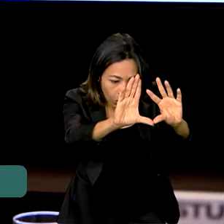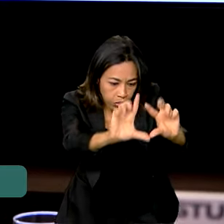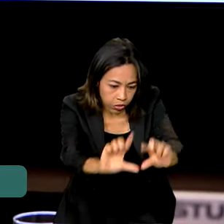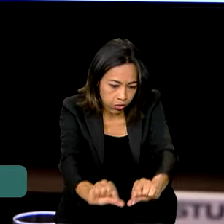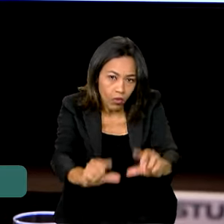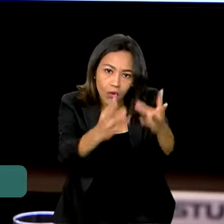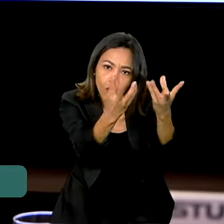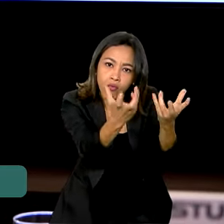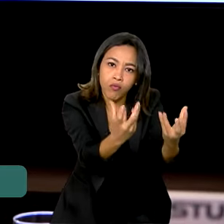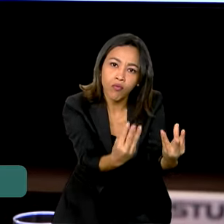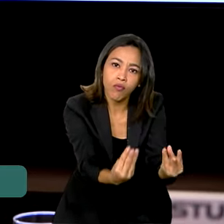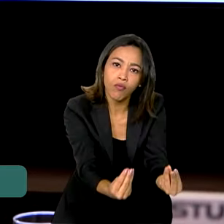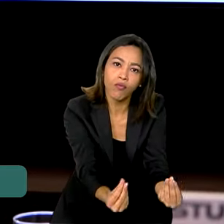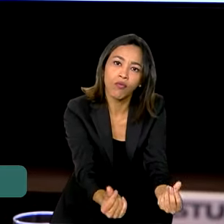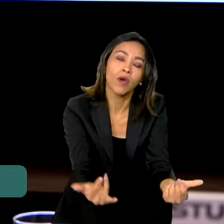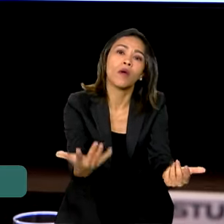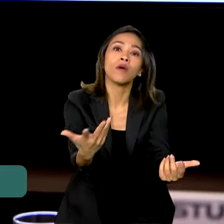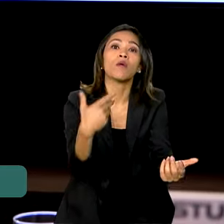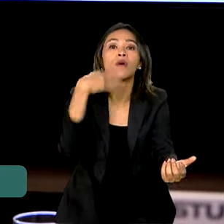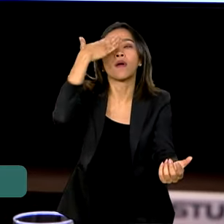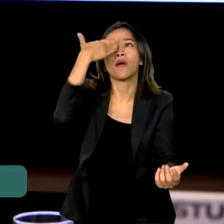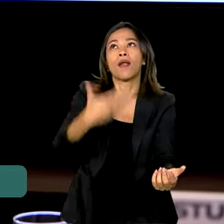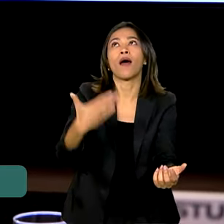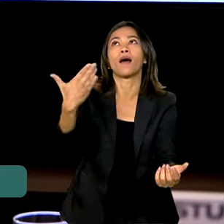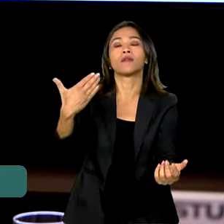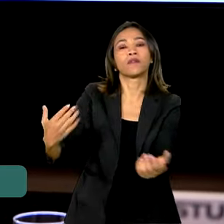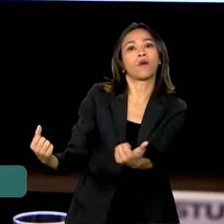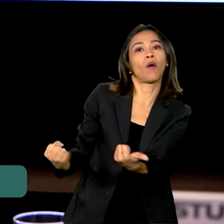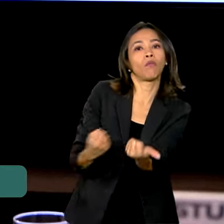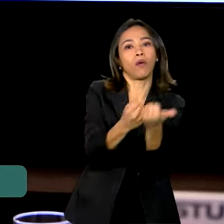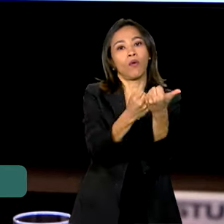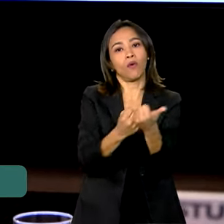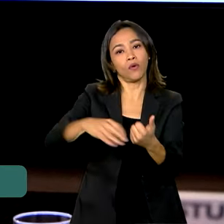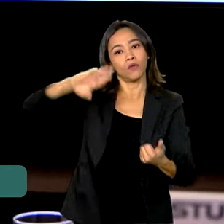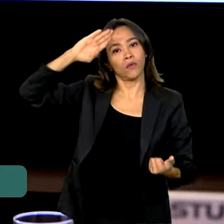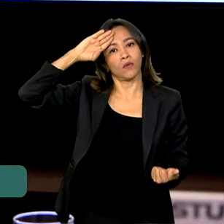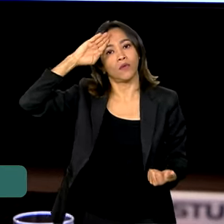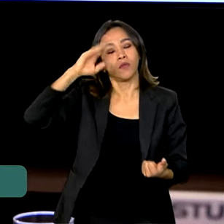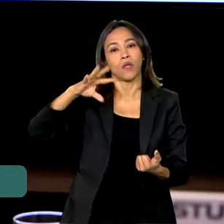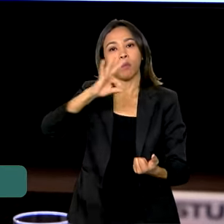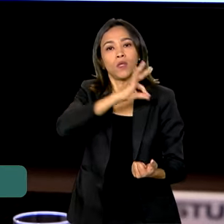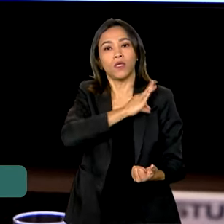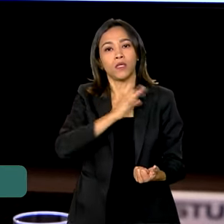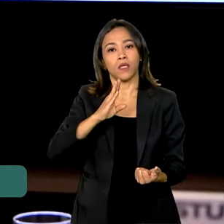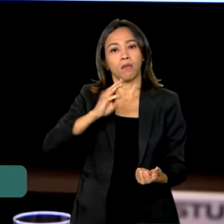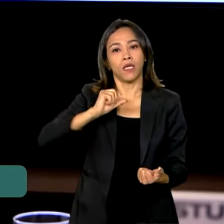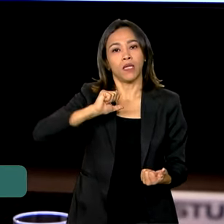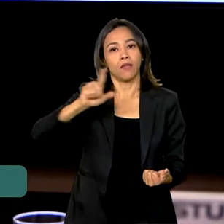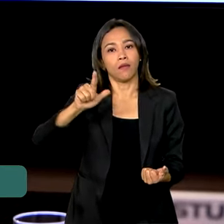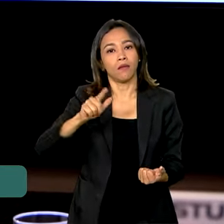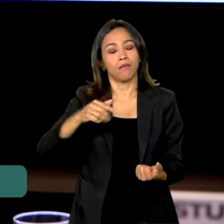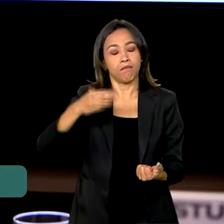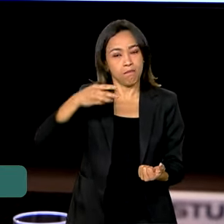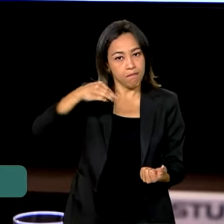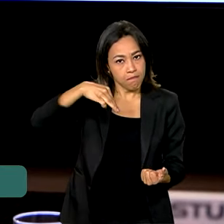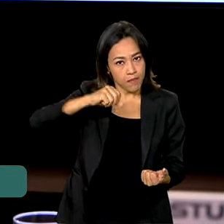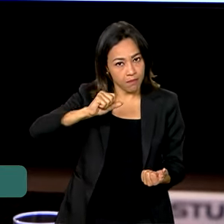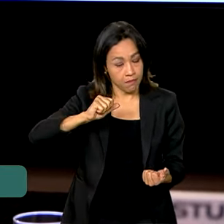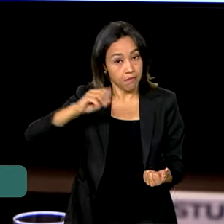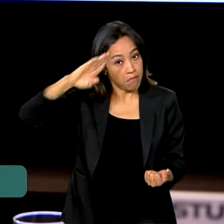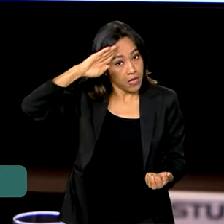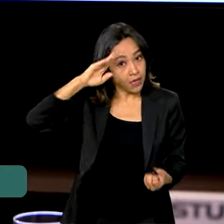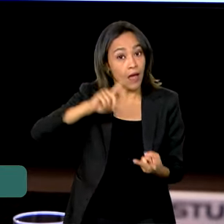Pantanal, graças ao apoio das Forças Armadas, da Polícia Militar, do Corpo de Bombeiros, do IBAMA,